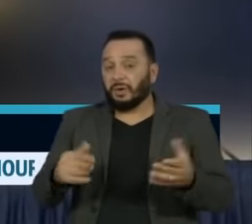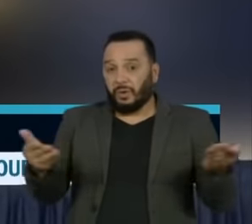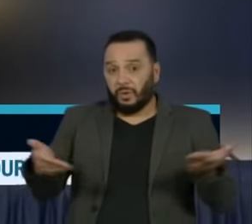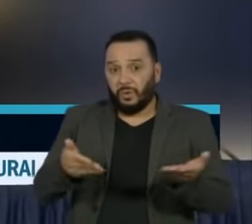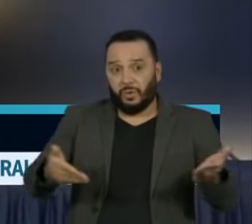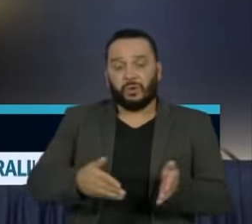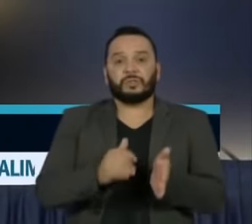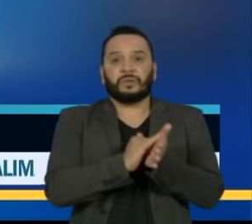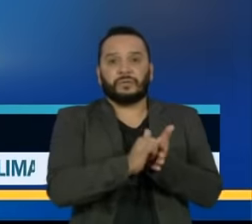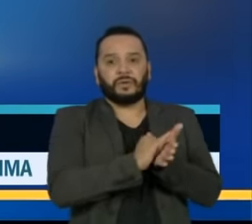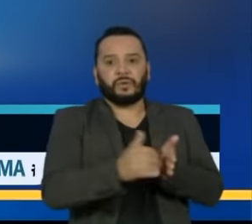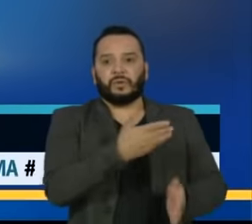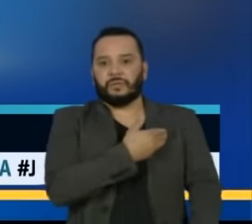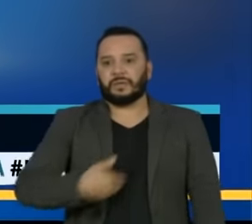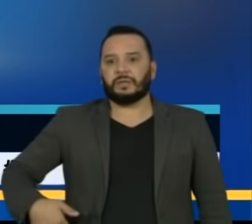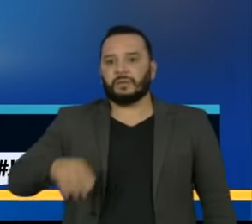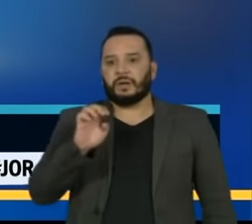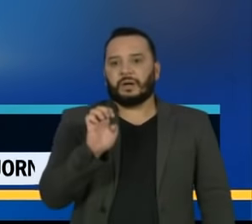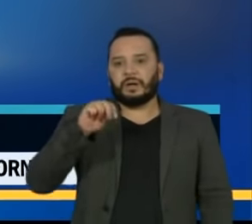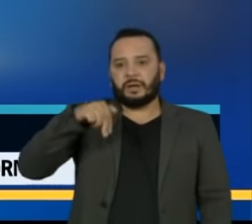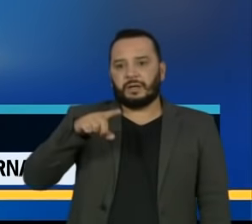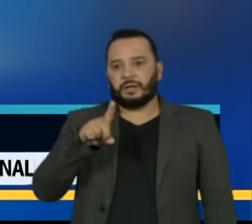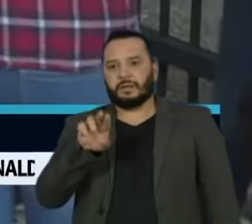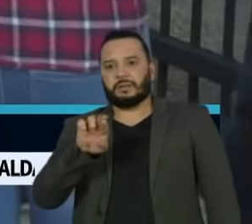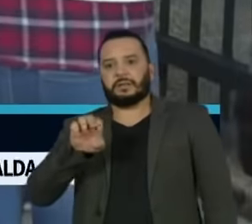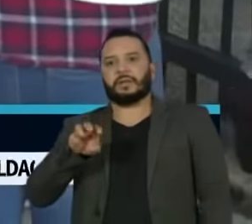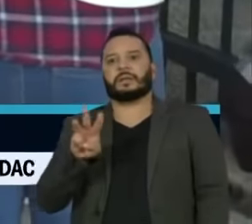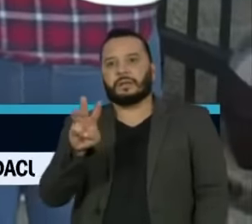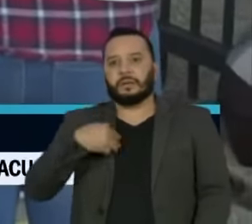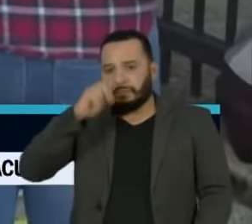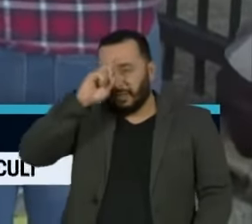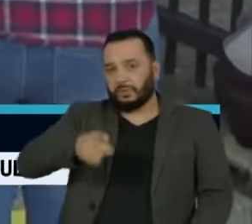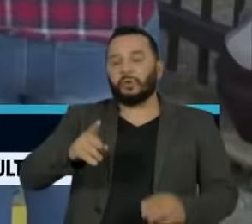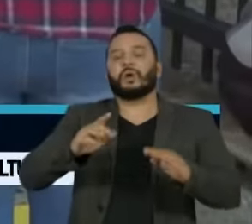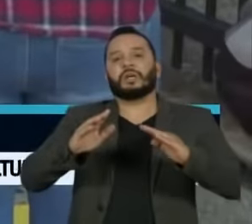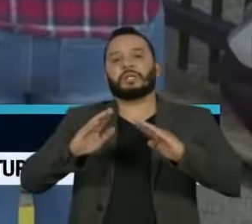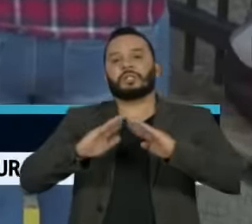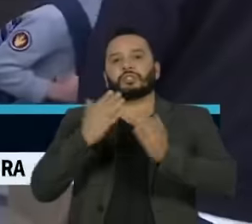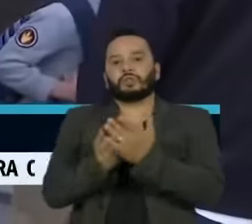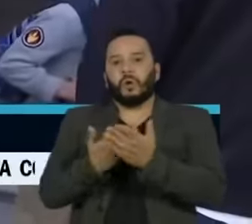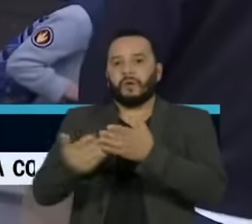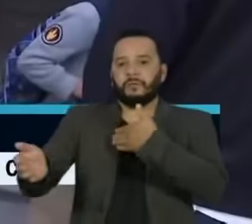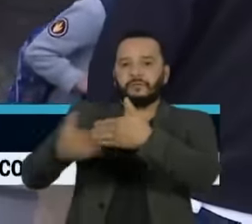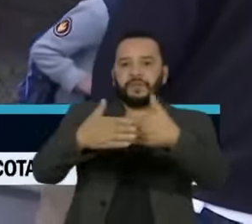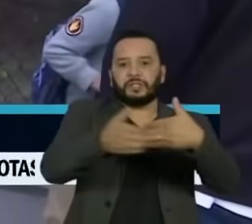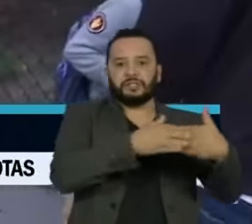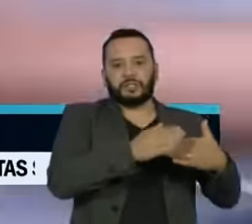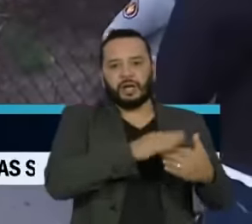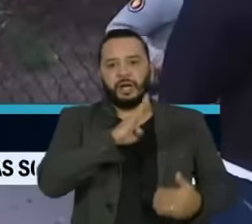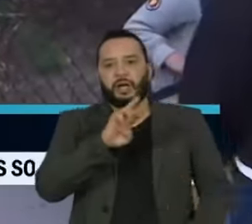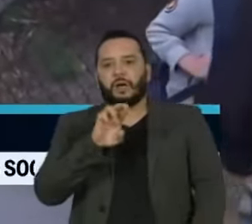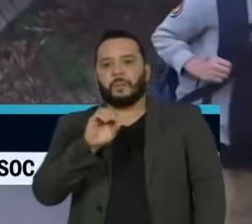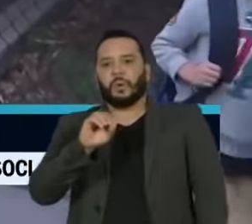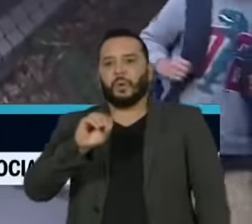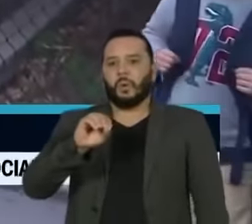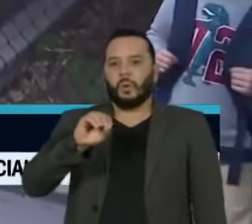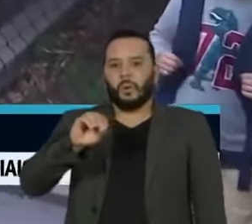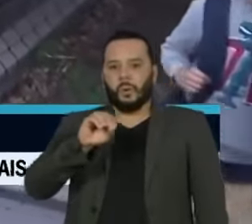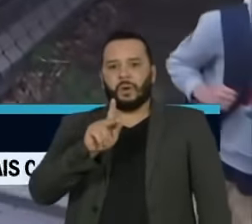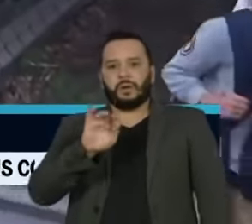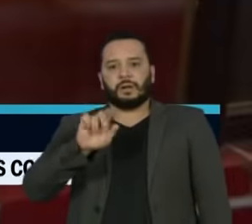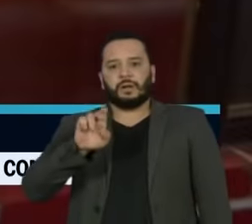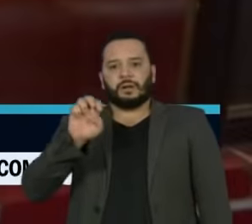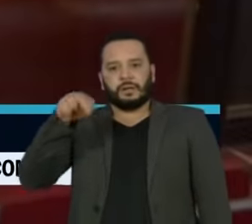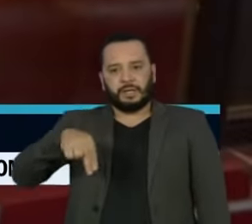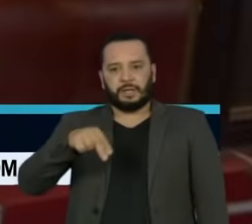governador Andrew Cuomo ordenou o fechamento de escolas dos bairros Brooklyn e Queens, considerados focos de transmissão do